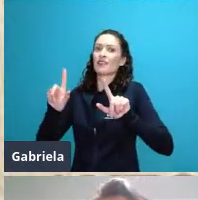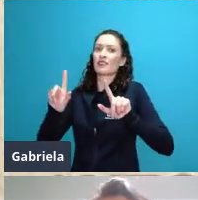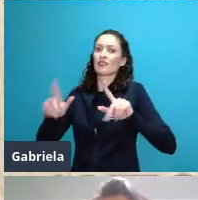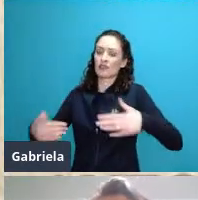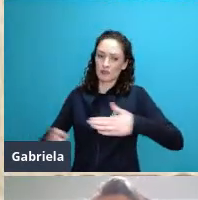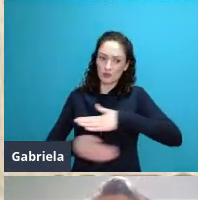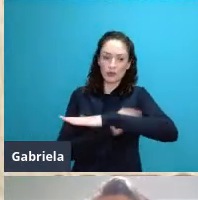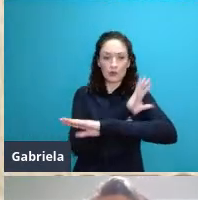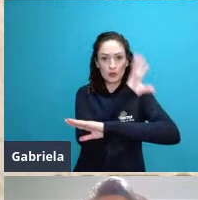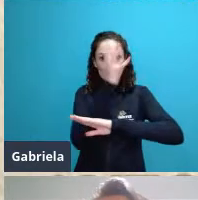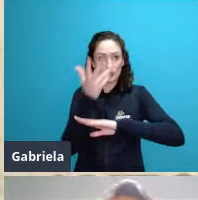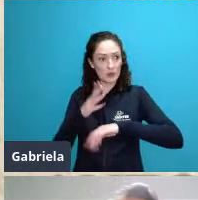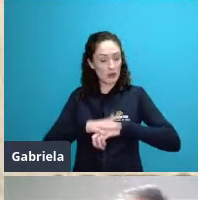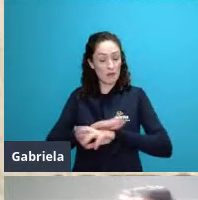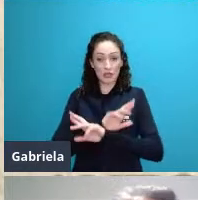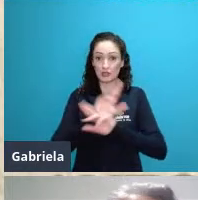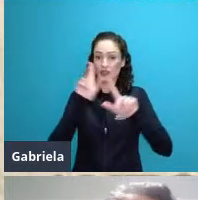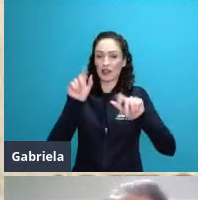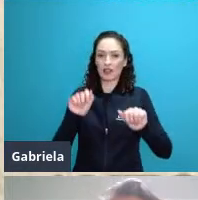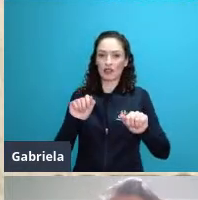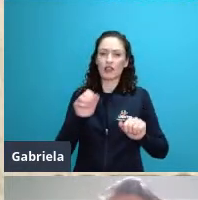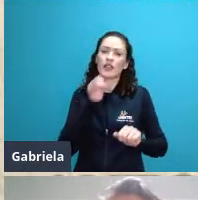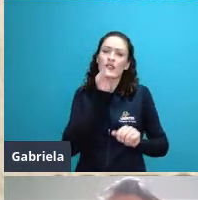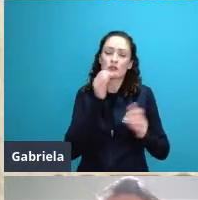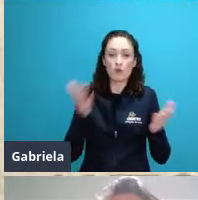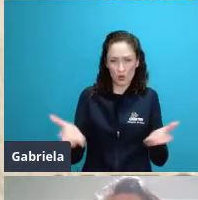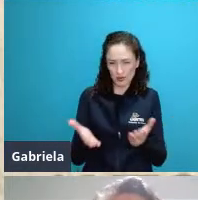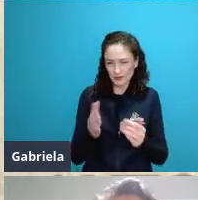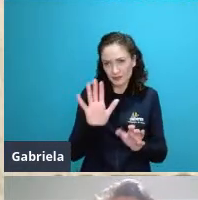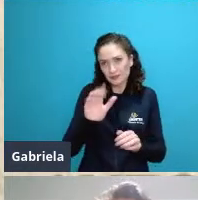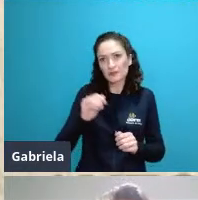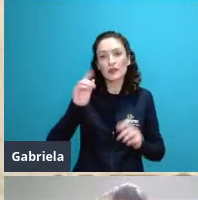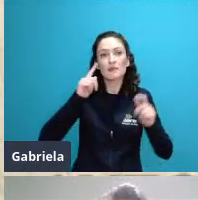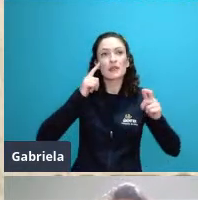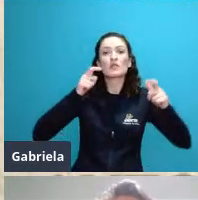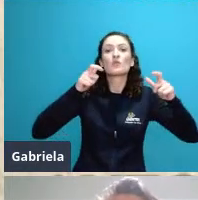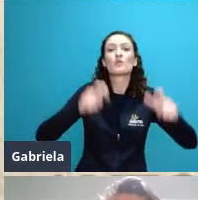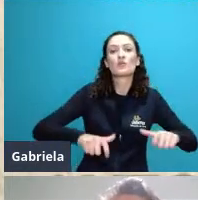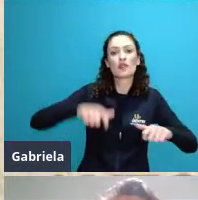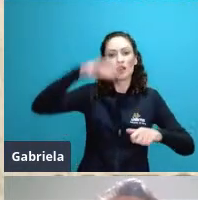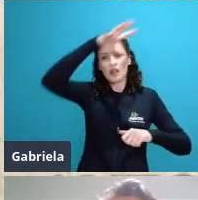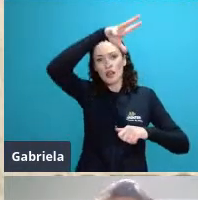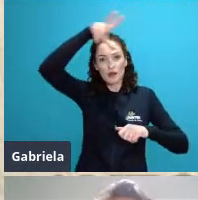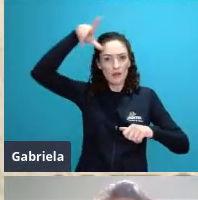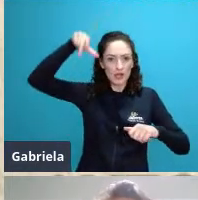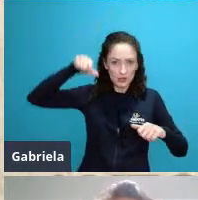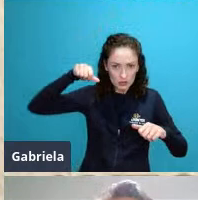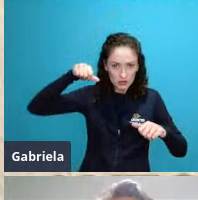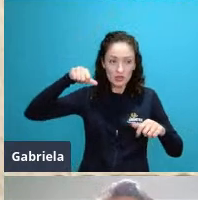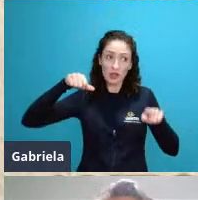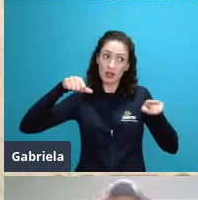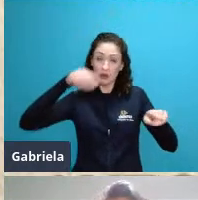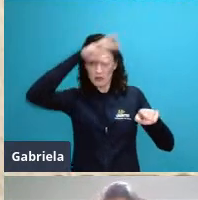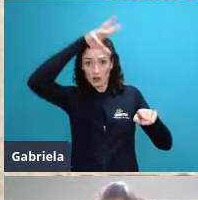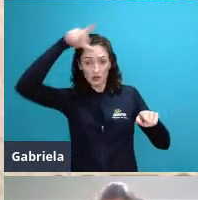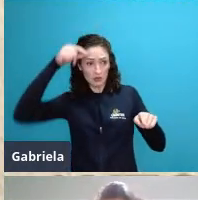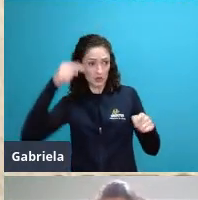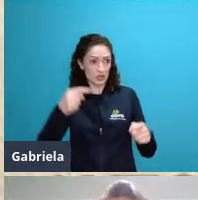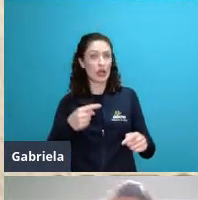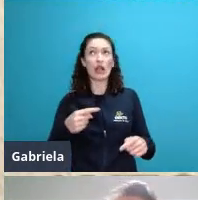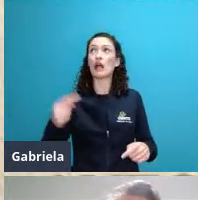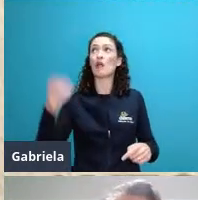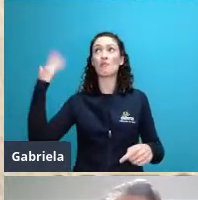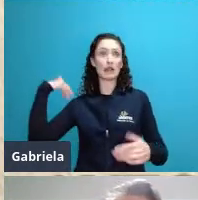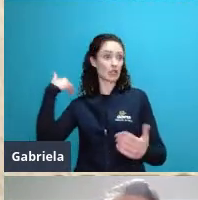a Amazônia não começou daquele jeito ela começou como pequenas espécies que foram se desenvolvendo e ao longo dos